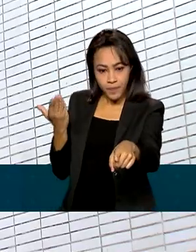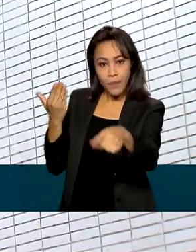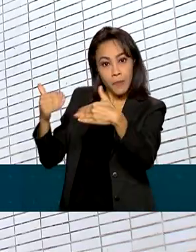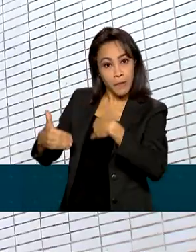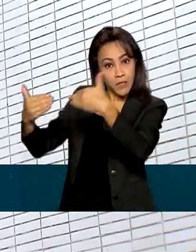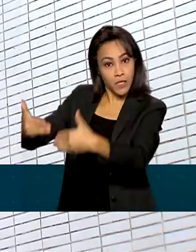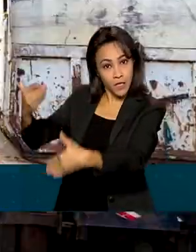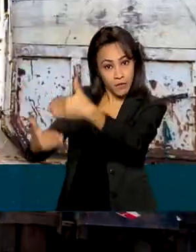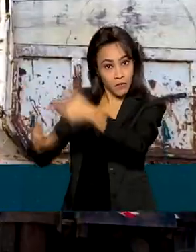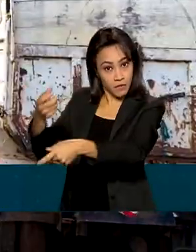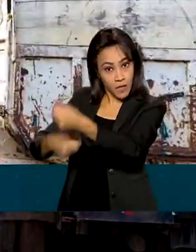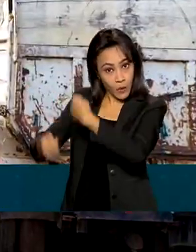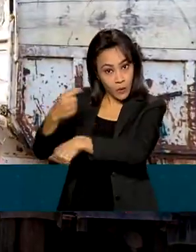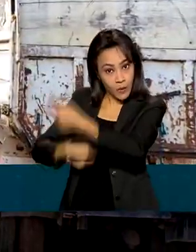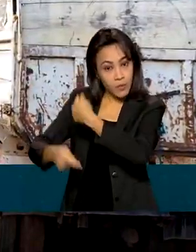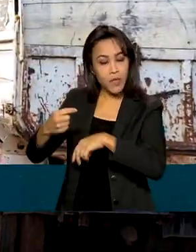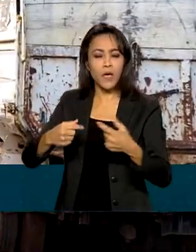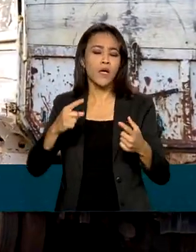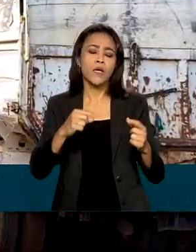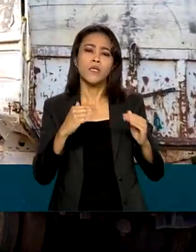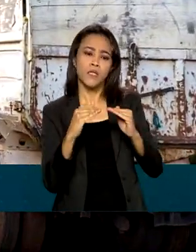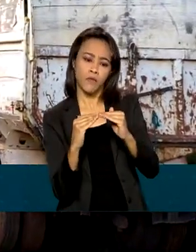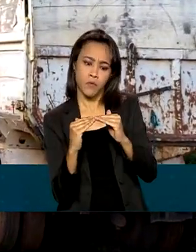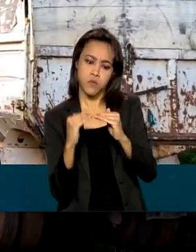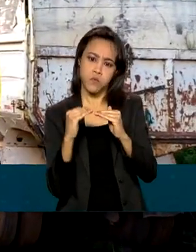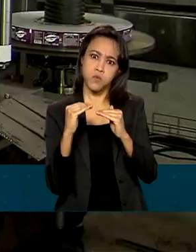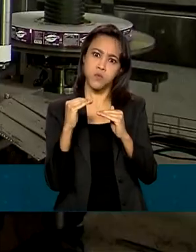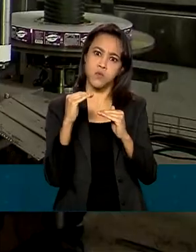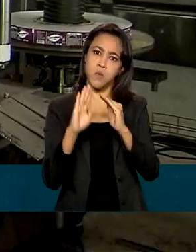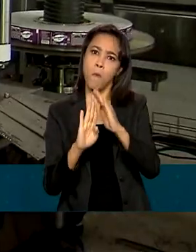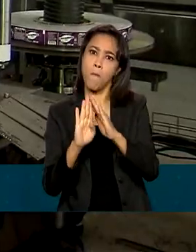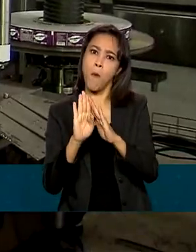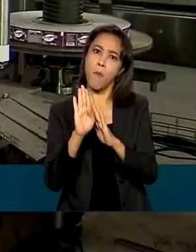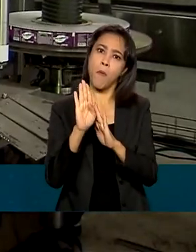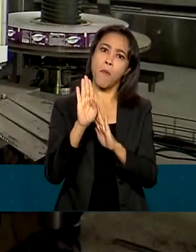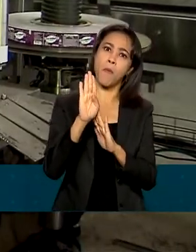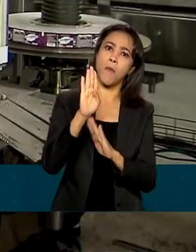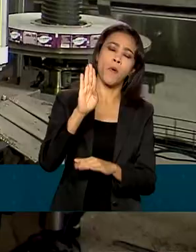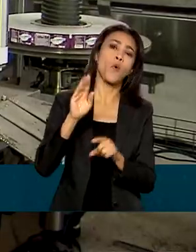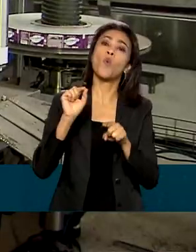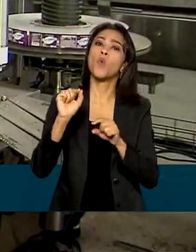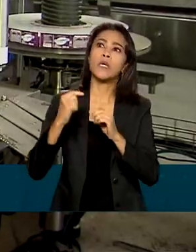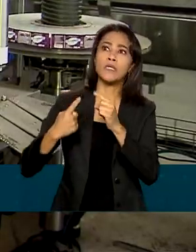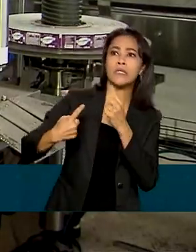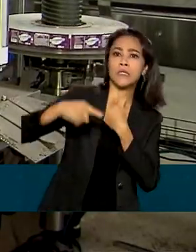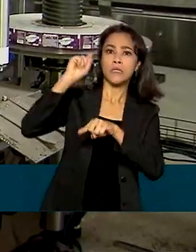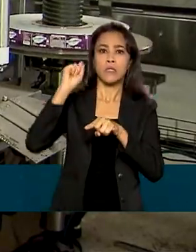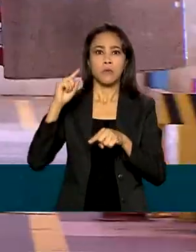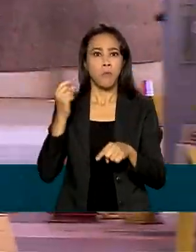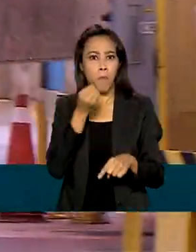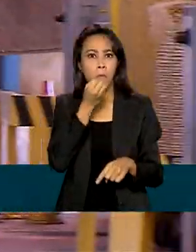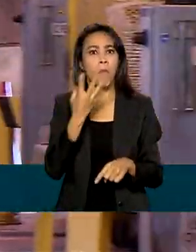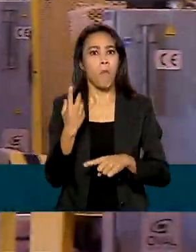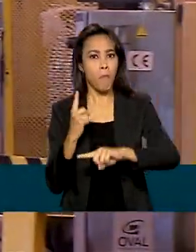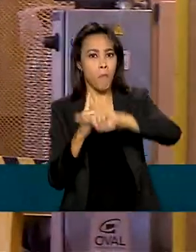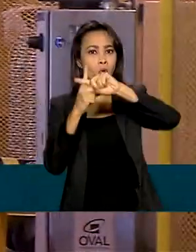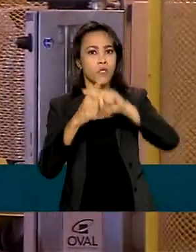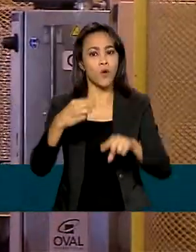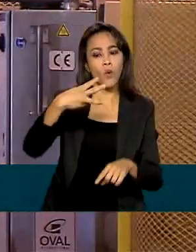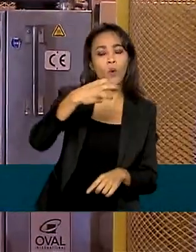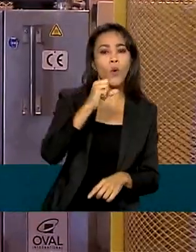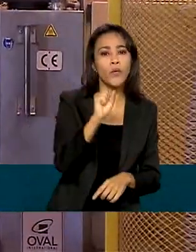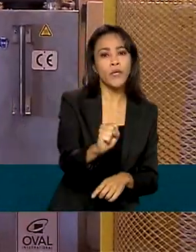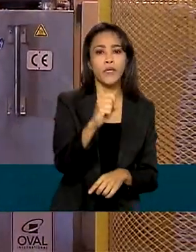revisou para baixo a previsão de superávit comercial. A estimativa é de um saldo positivo de 81